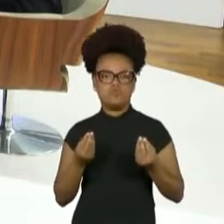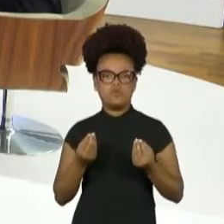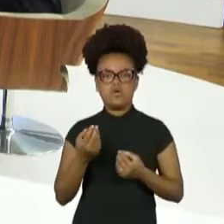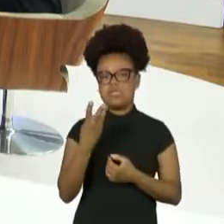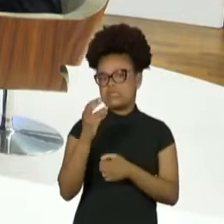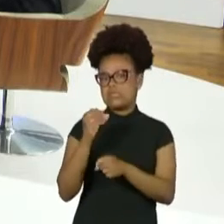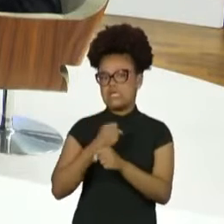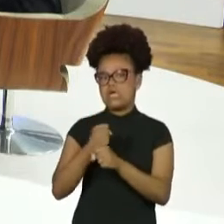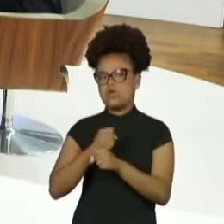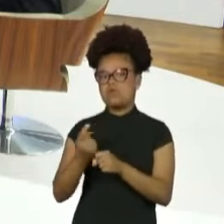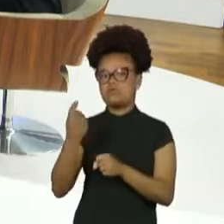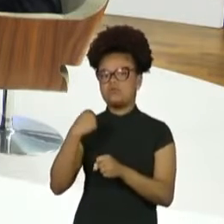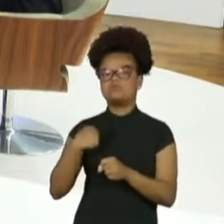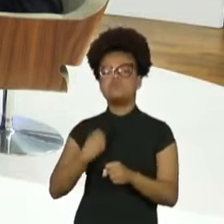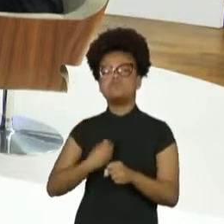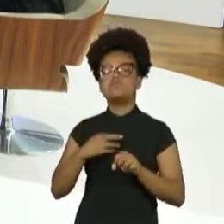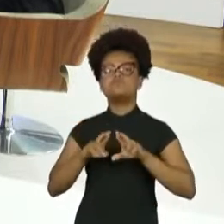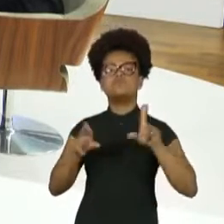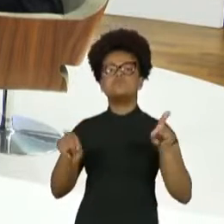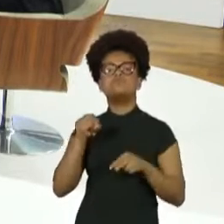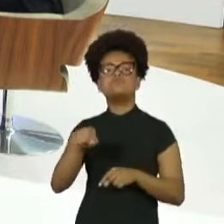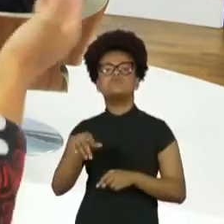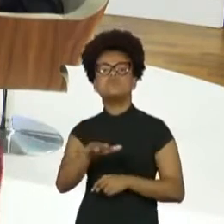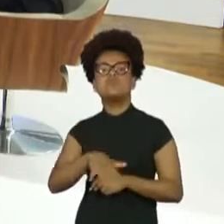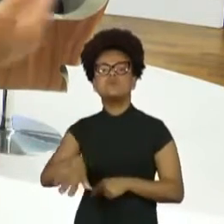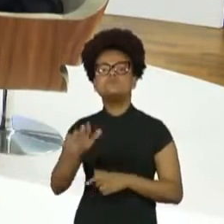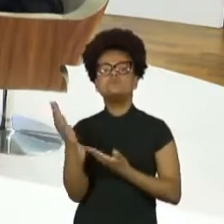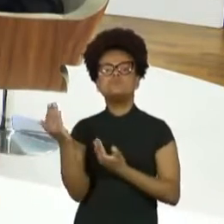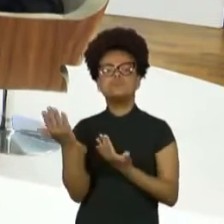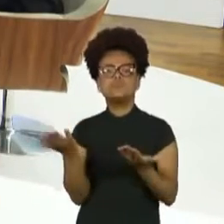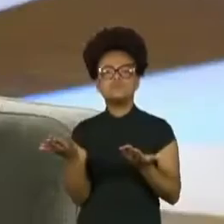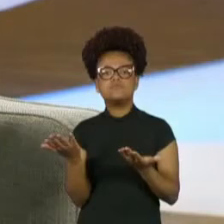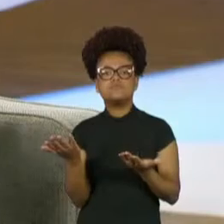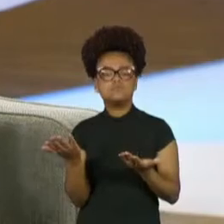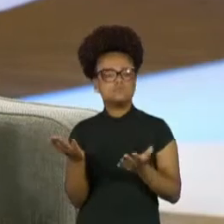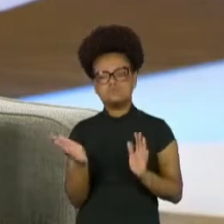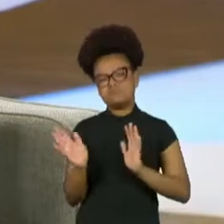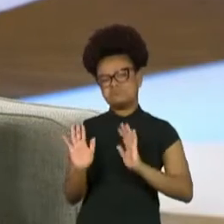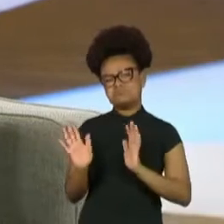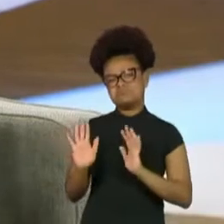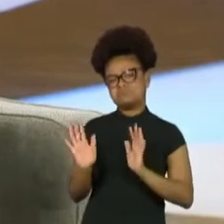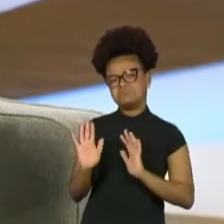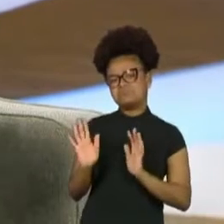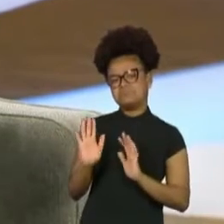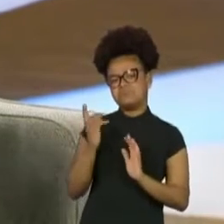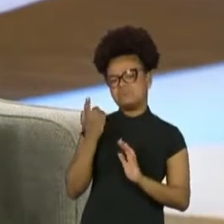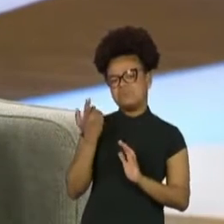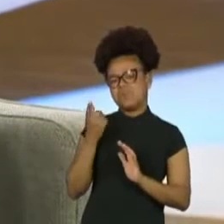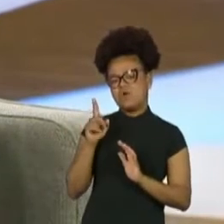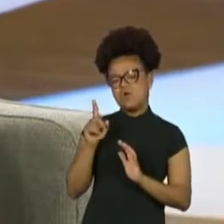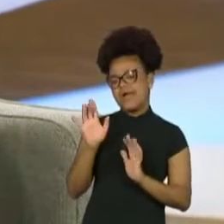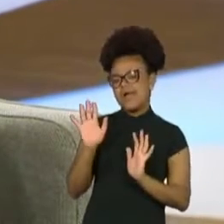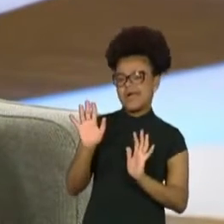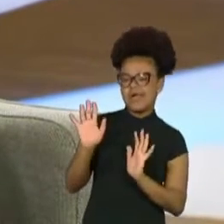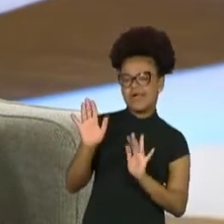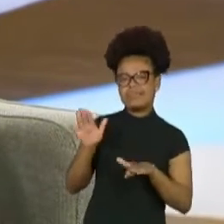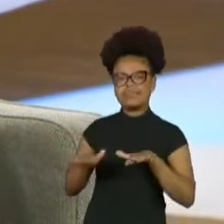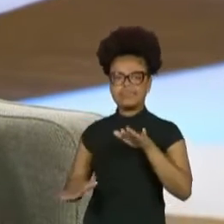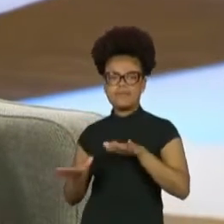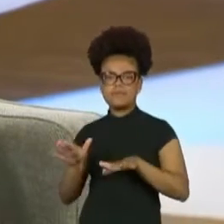você vê vantagens ou desvantagens? A única coisa que acontece, que tem acontecido eventualmente,